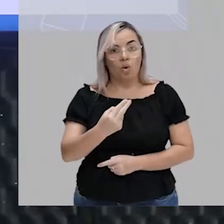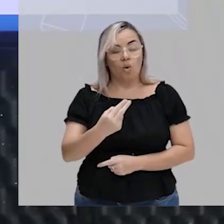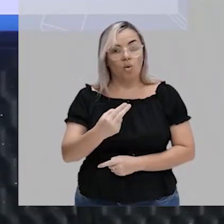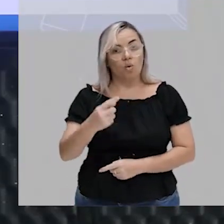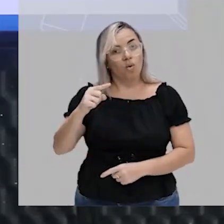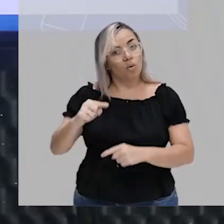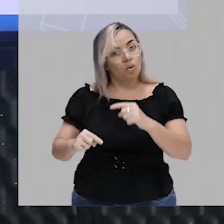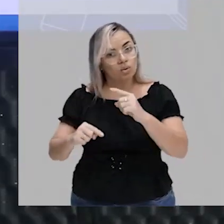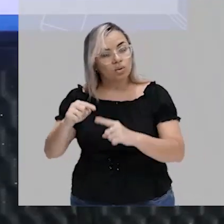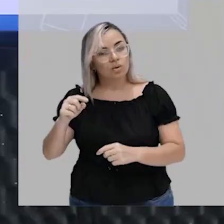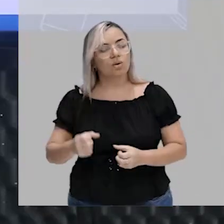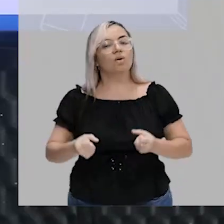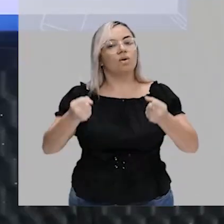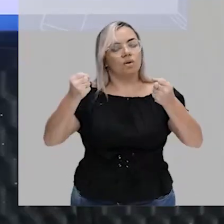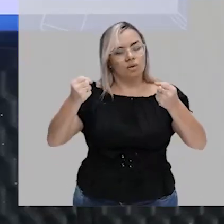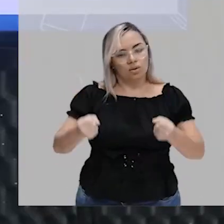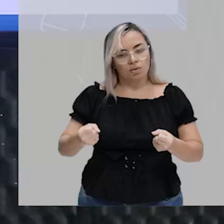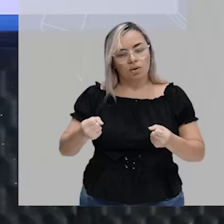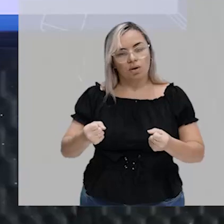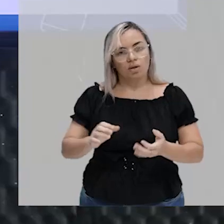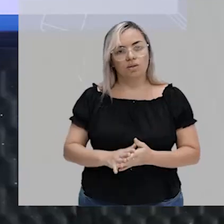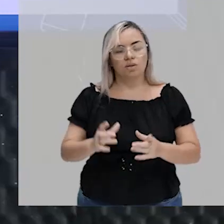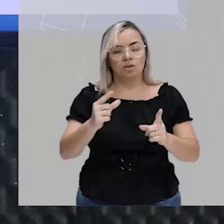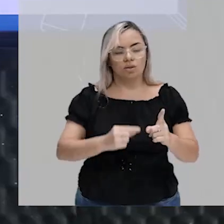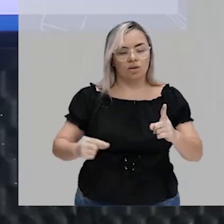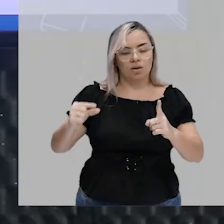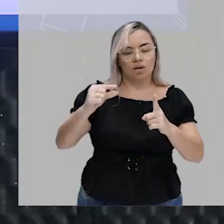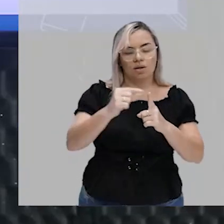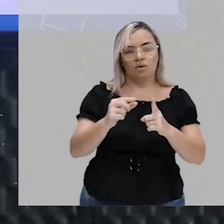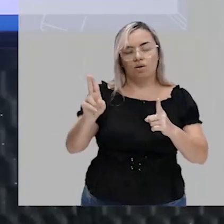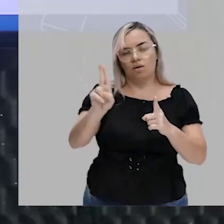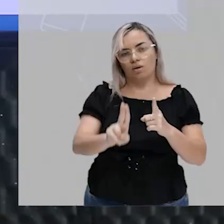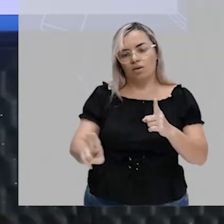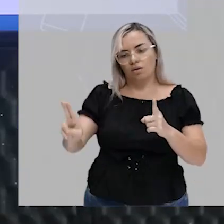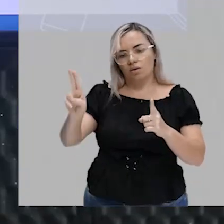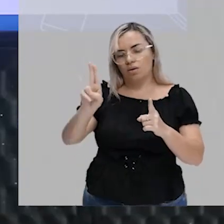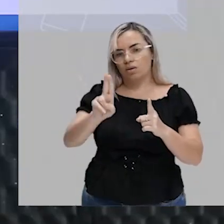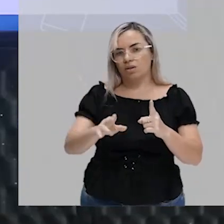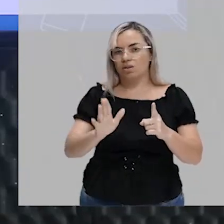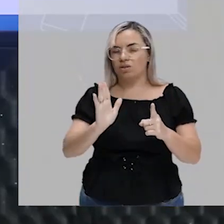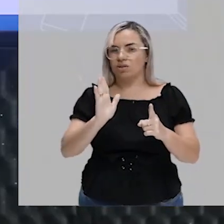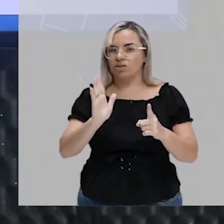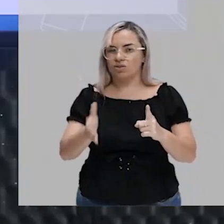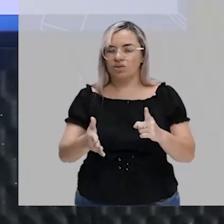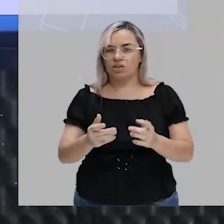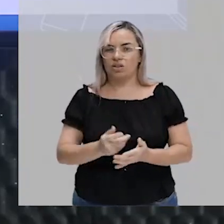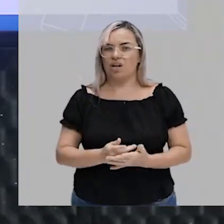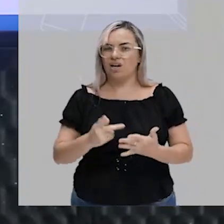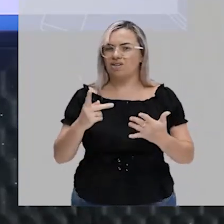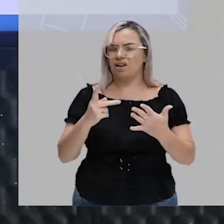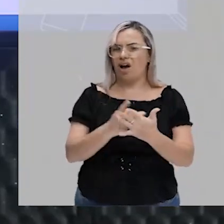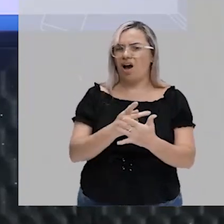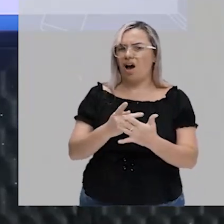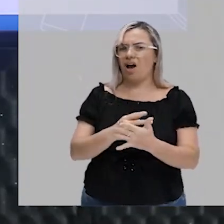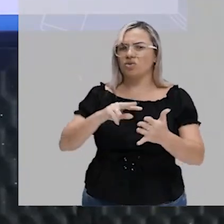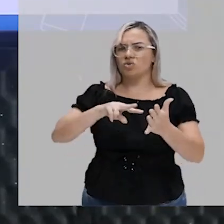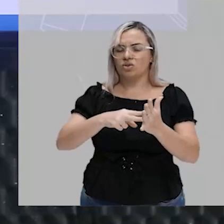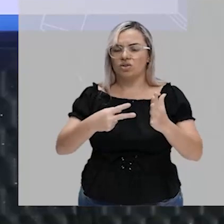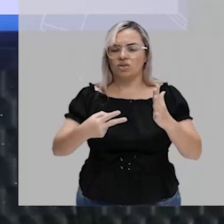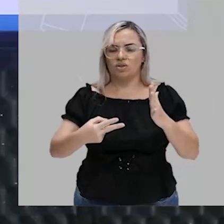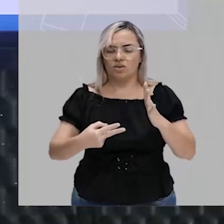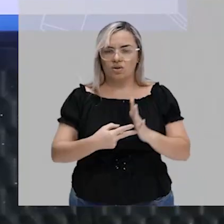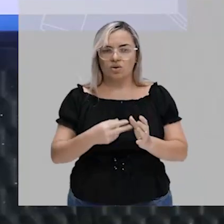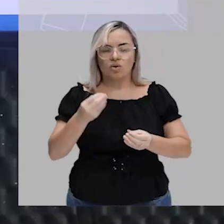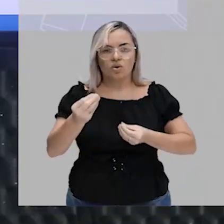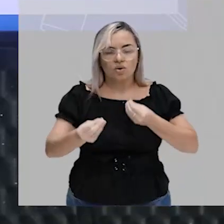pode ser, tá, que uma palavrinha que você use, né, já perca o sentido aqui. Então, eu estou trabalhando com